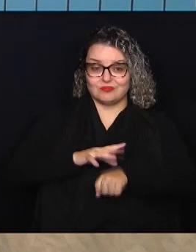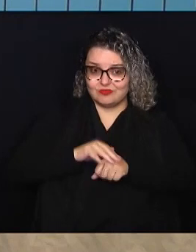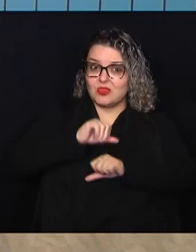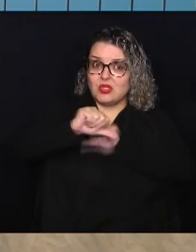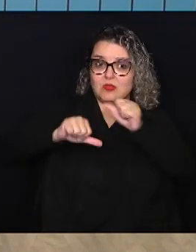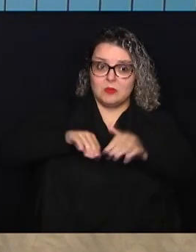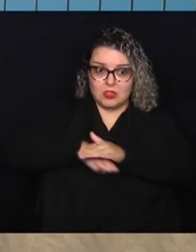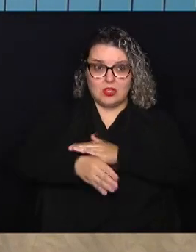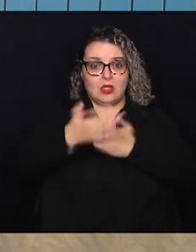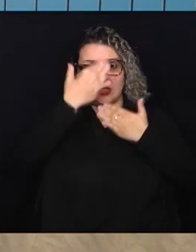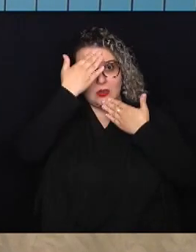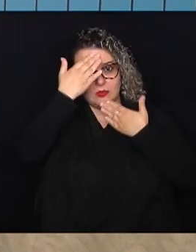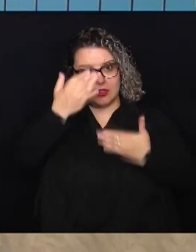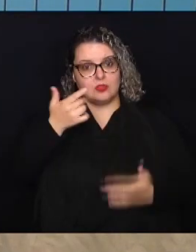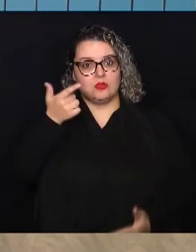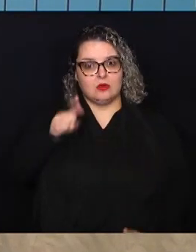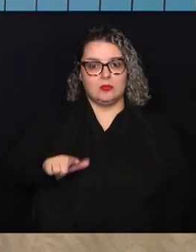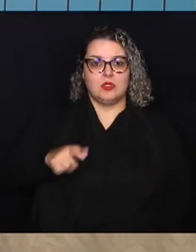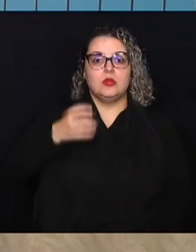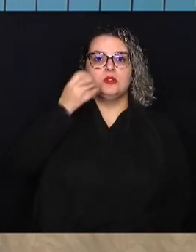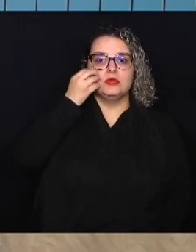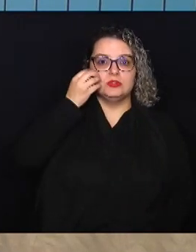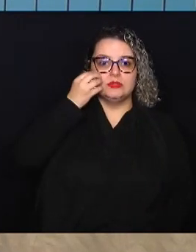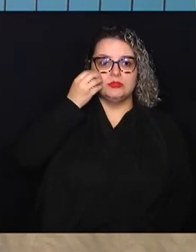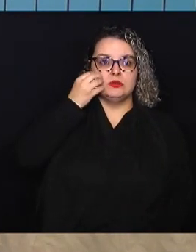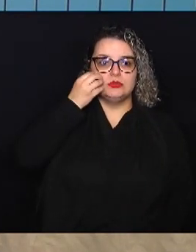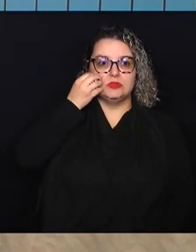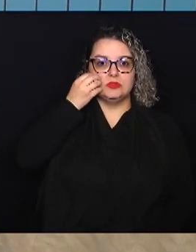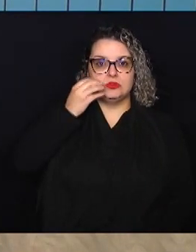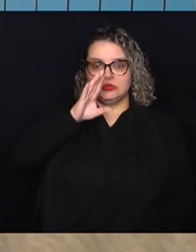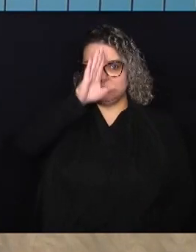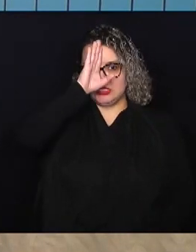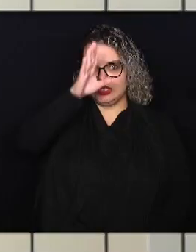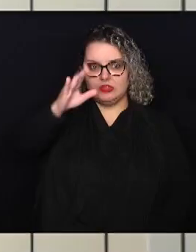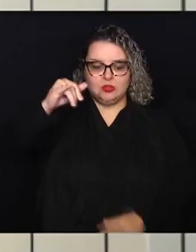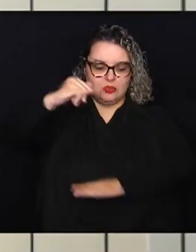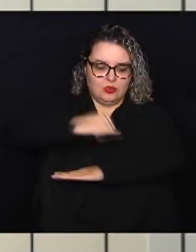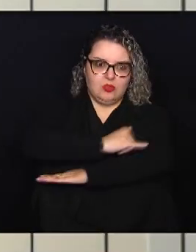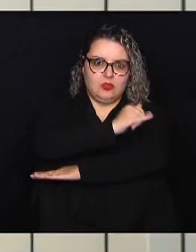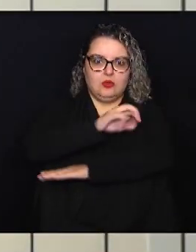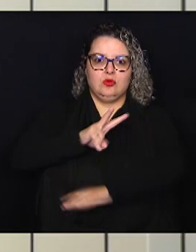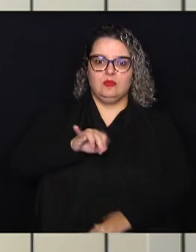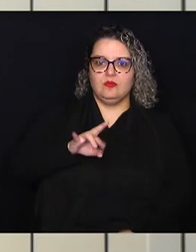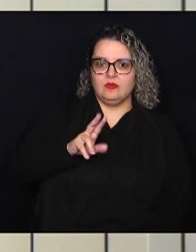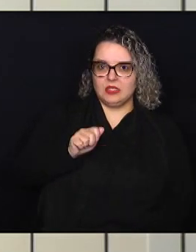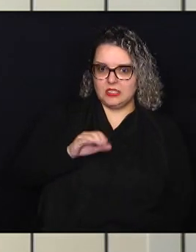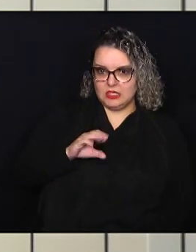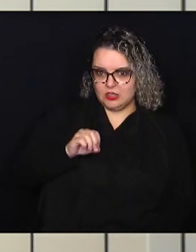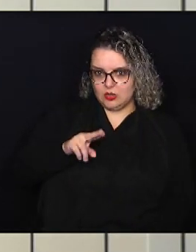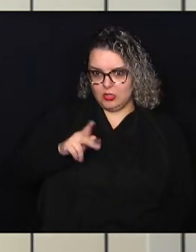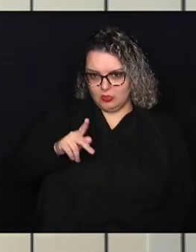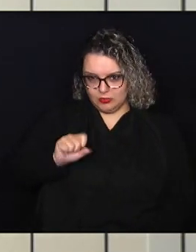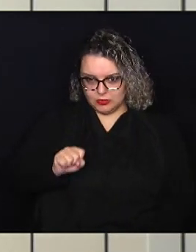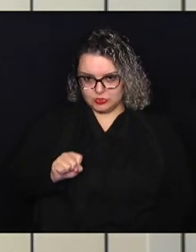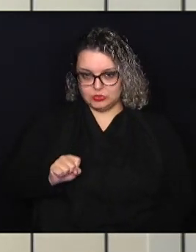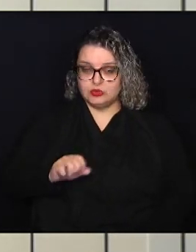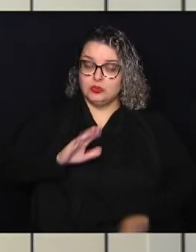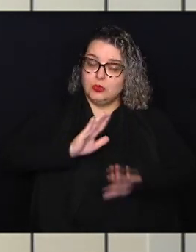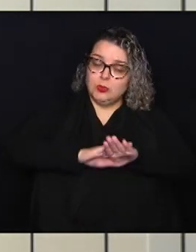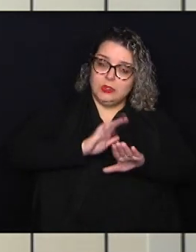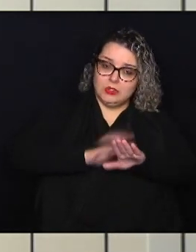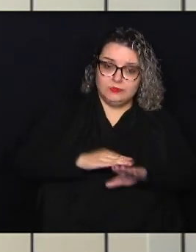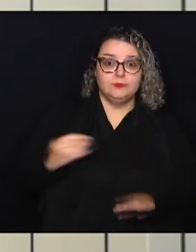hábito. Agradecendo novamente o nosso repórter André Aranha, diretamente do aeroporto de Viracopos, com esta ação